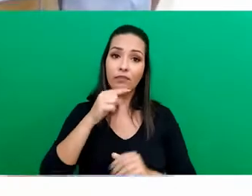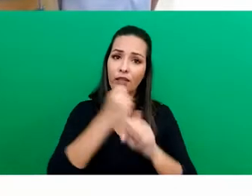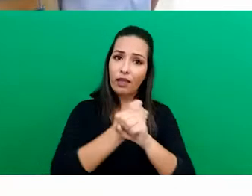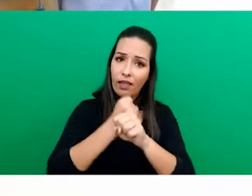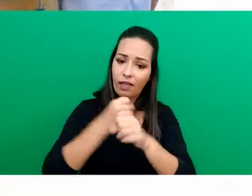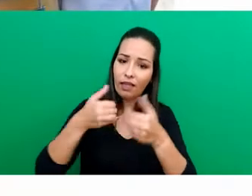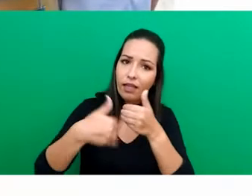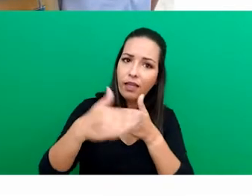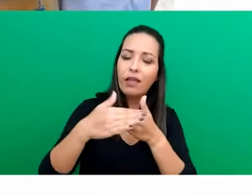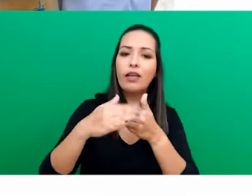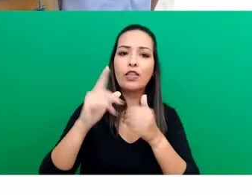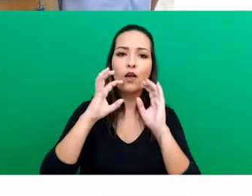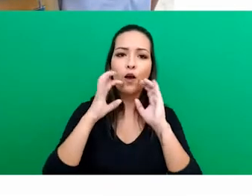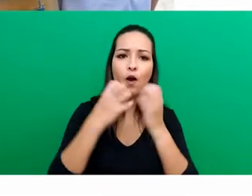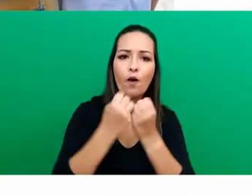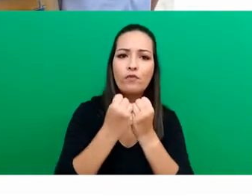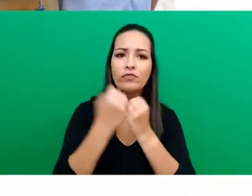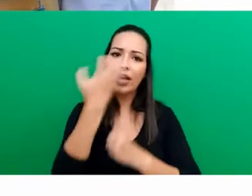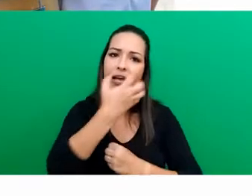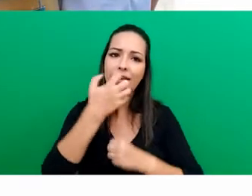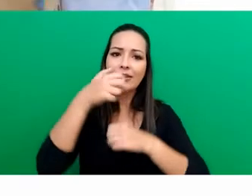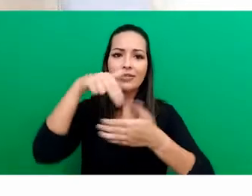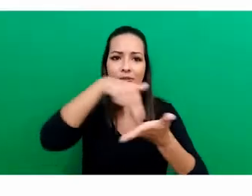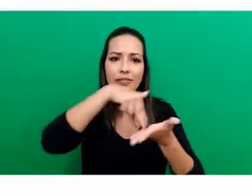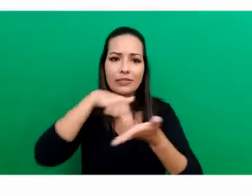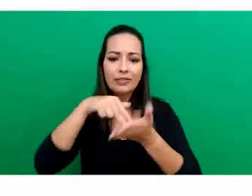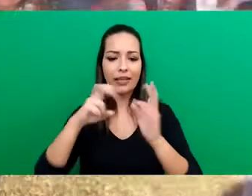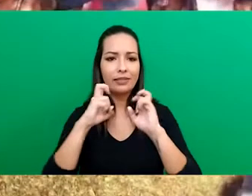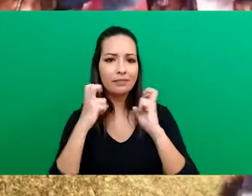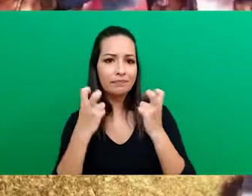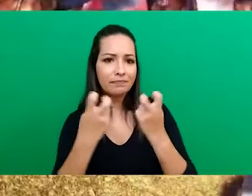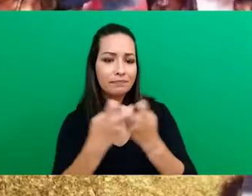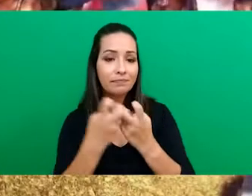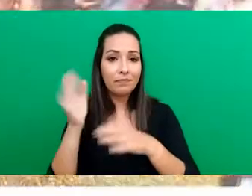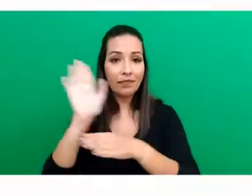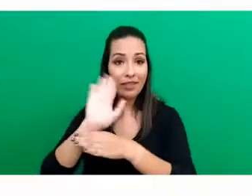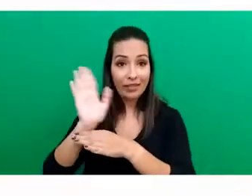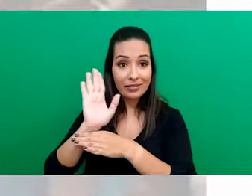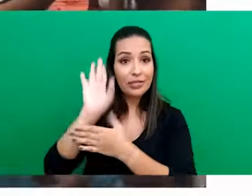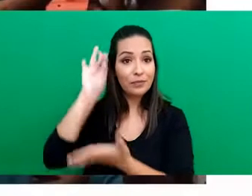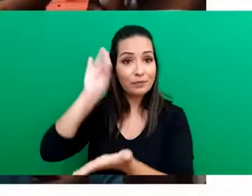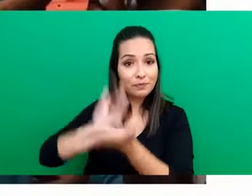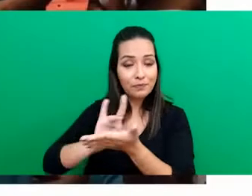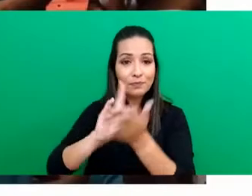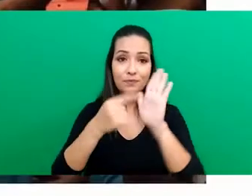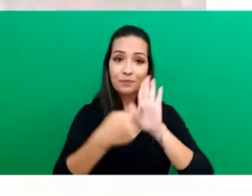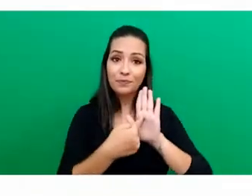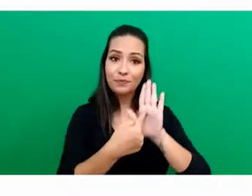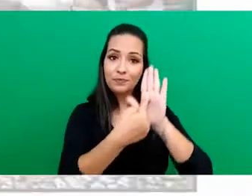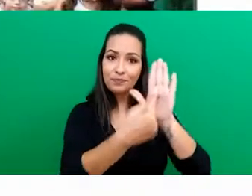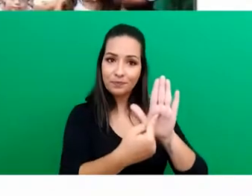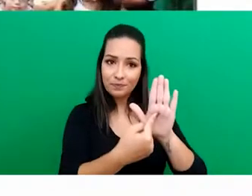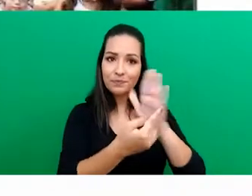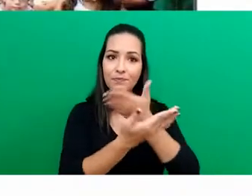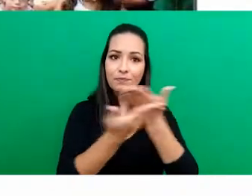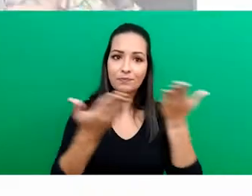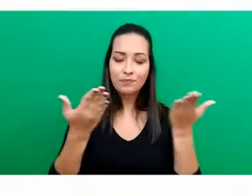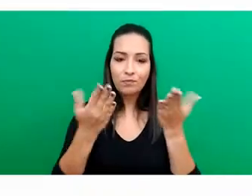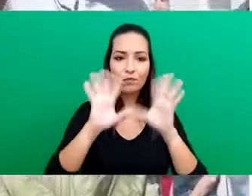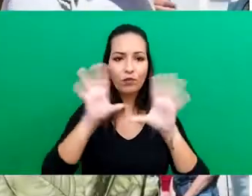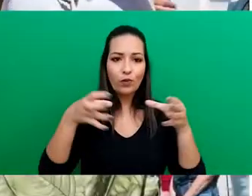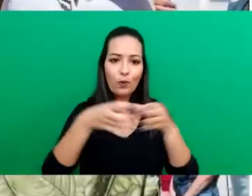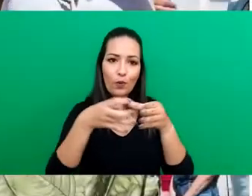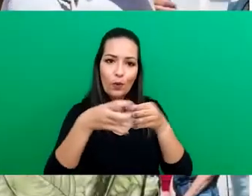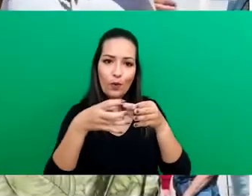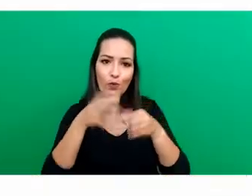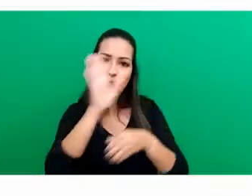atividades como oficinas de canto, dança, percussão, rodas de conversa, cinema afirmativo, apresentações, cortejo com as